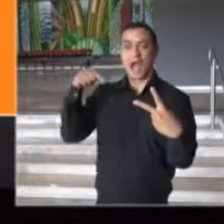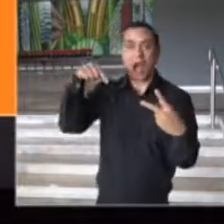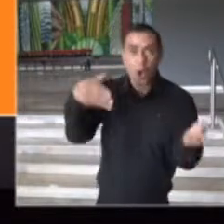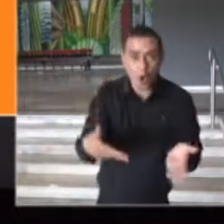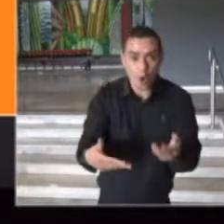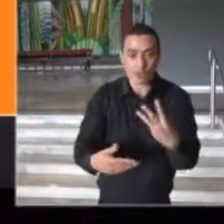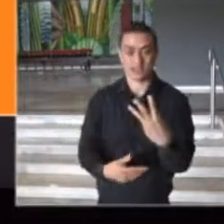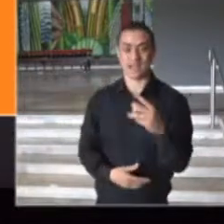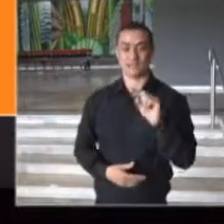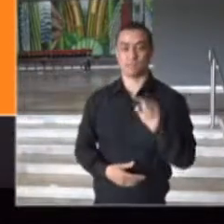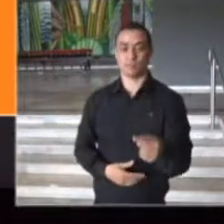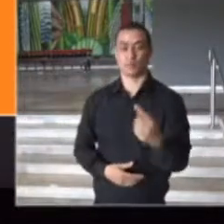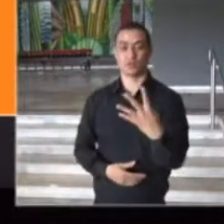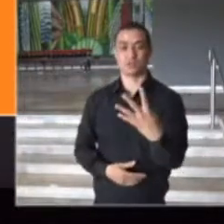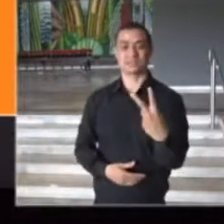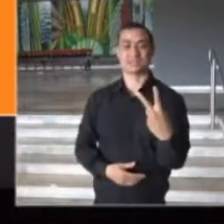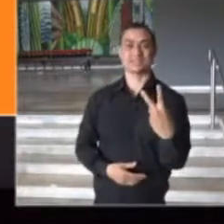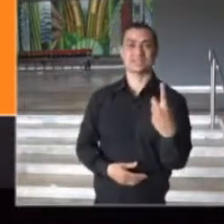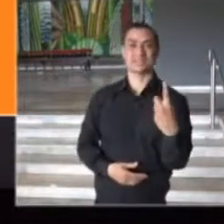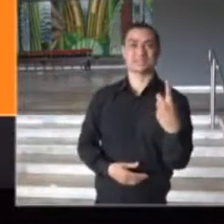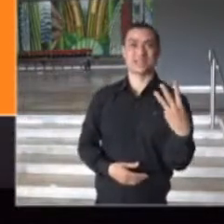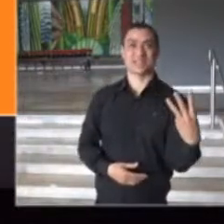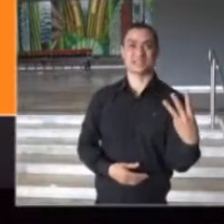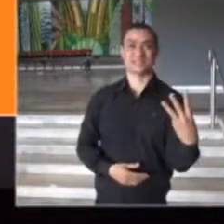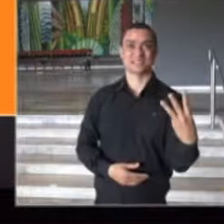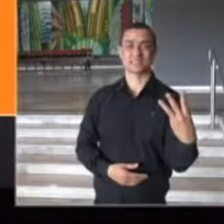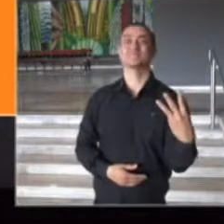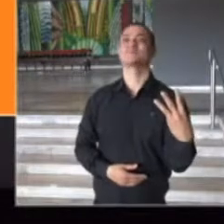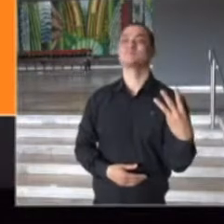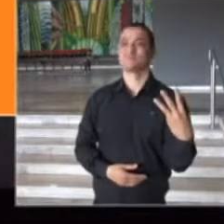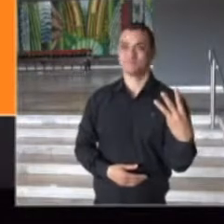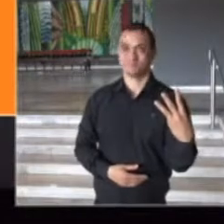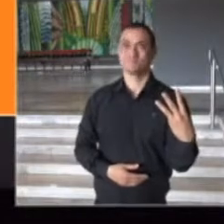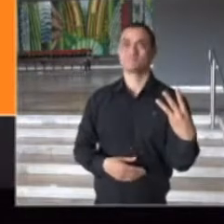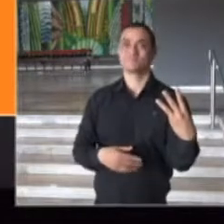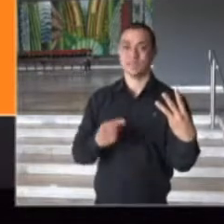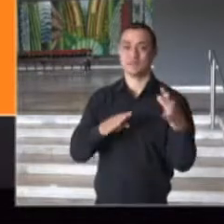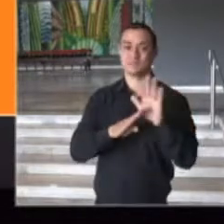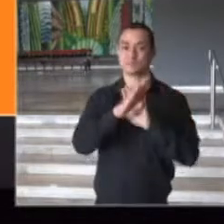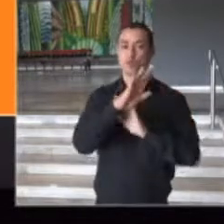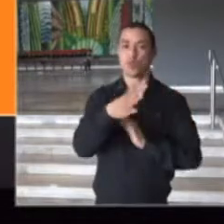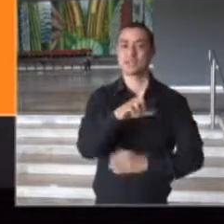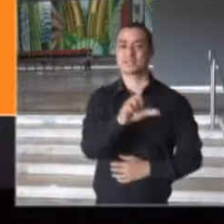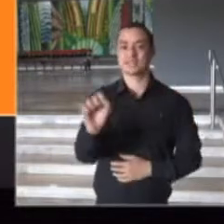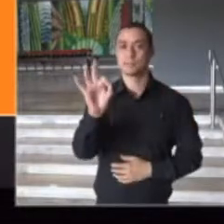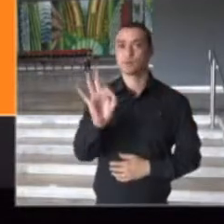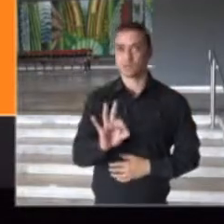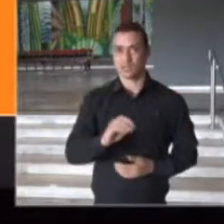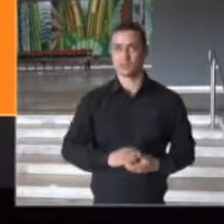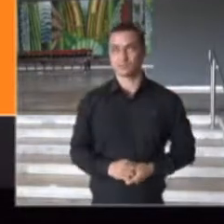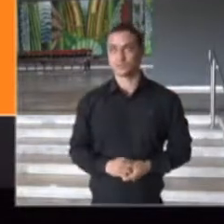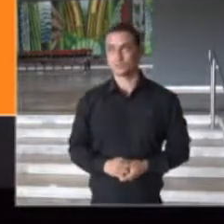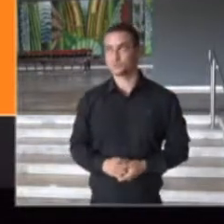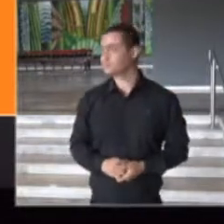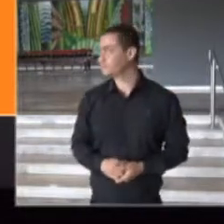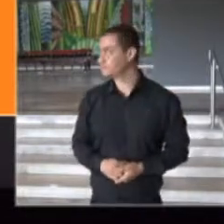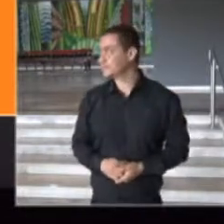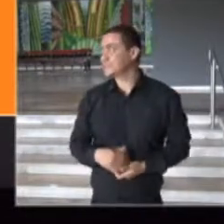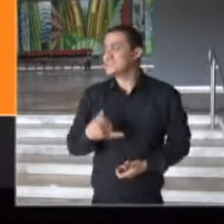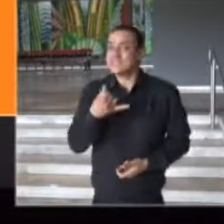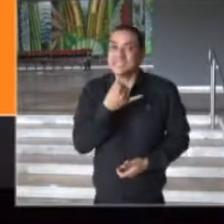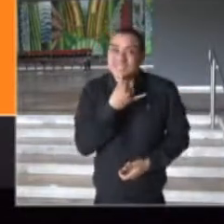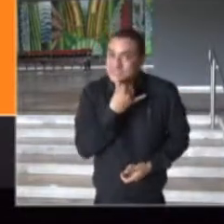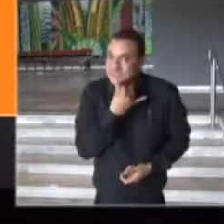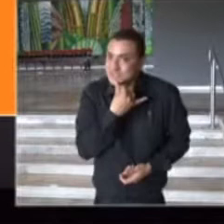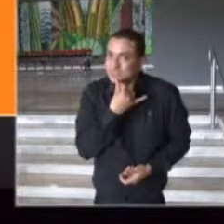.413 pacientes internados, um aumento de quase 100%. Infelizmente nós não